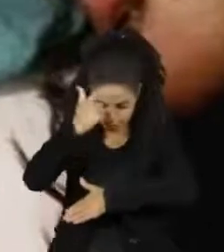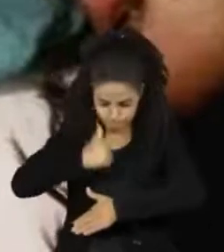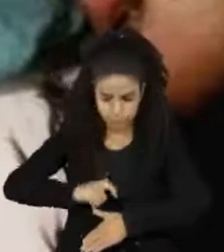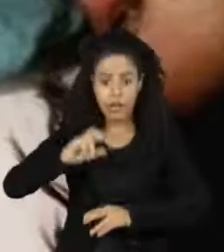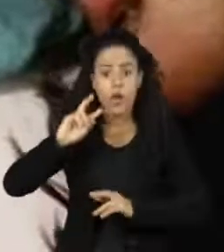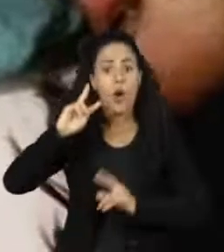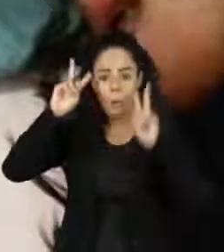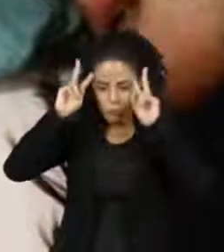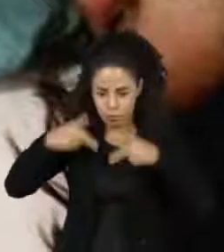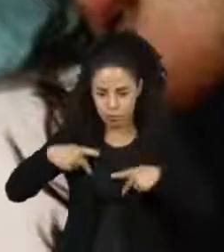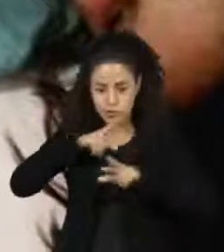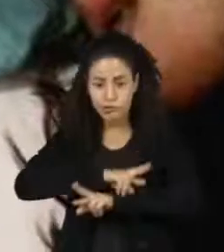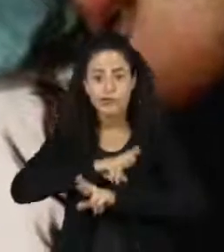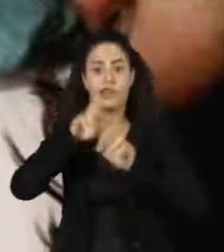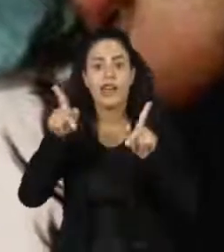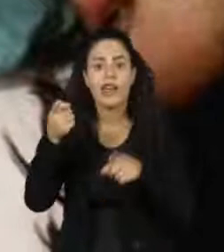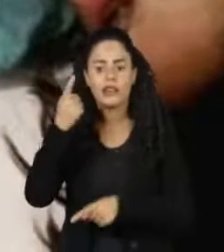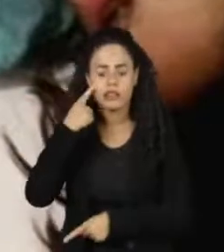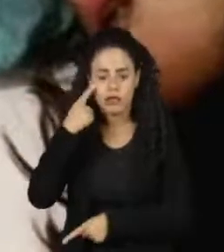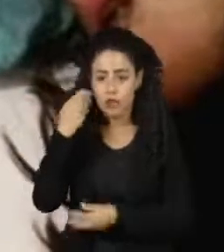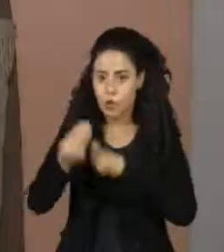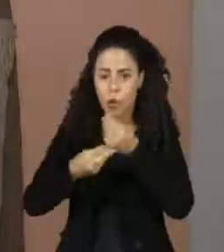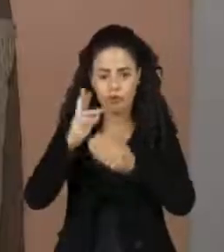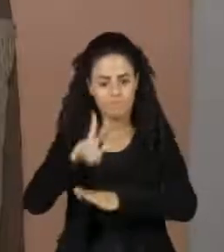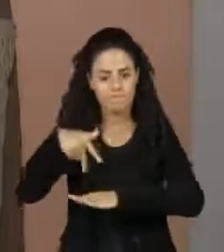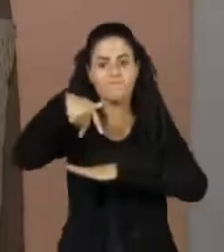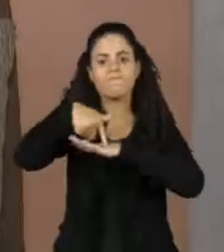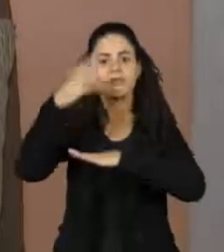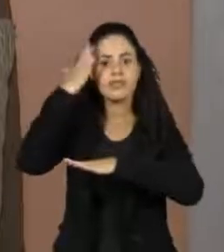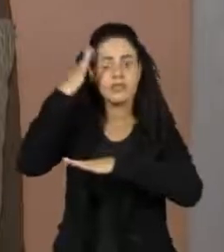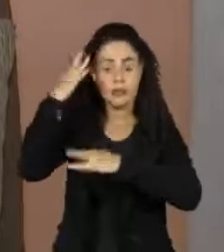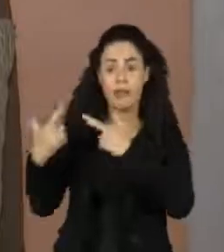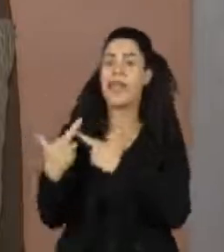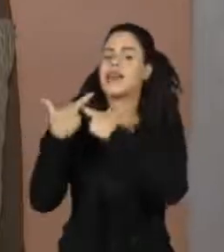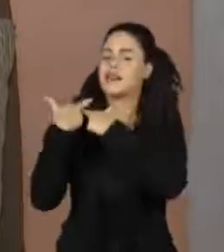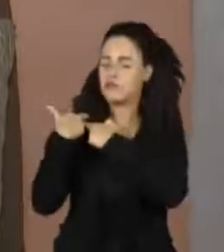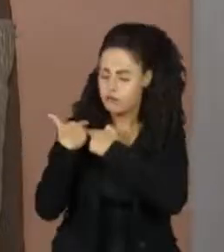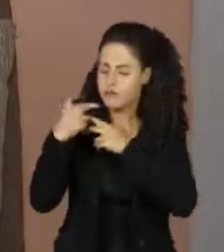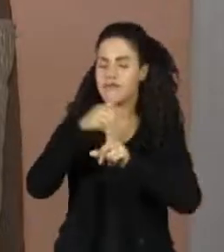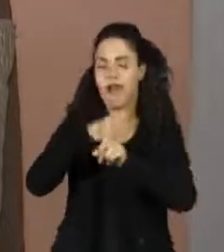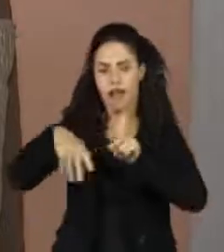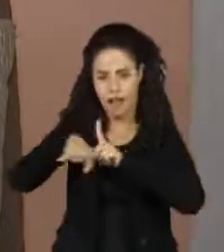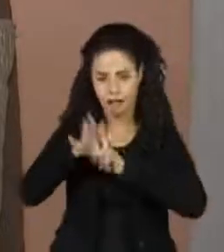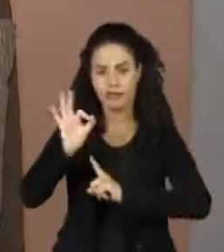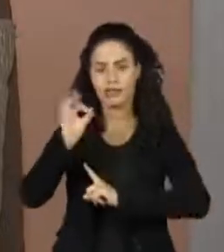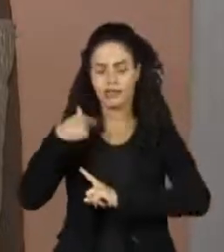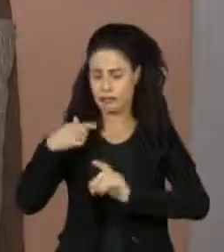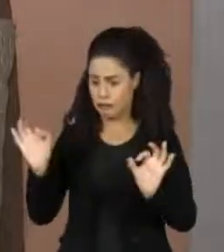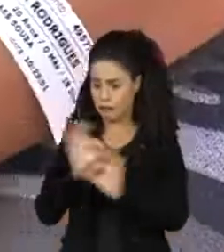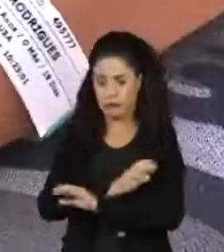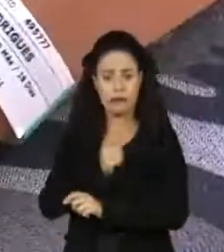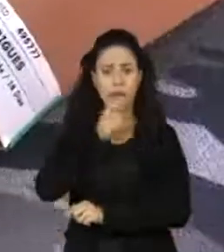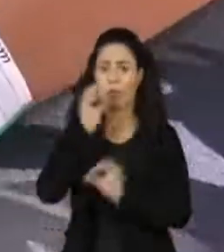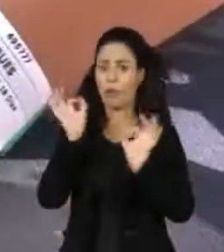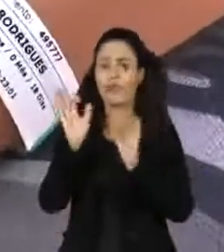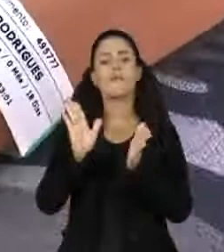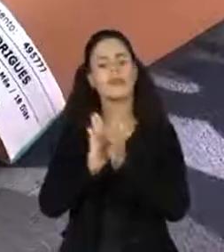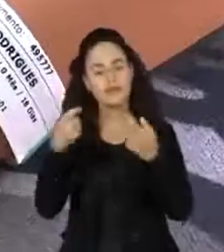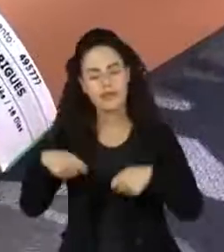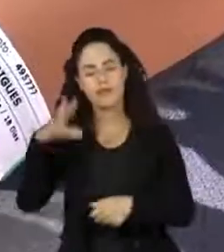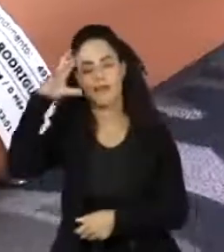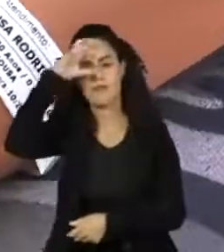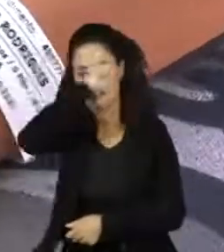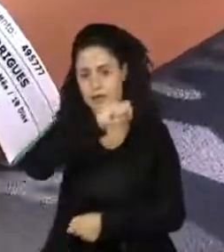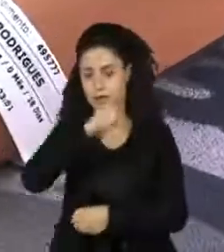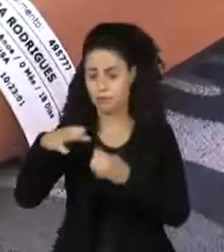tem que assumir uma postura que, acho que psicologicamente, socialmente, você não estava preparada. Uma a cada